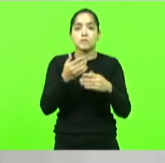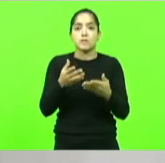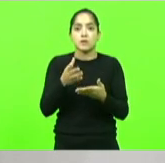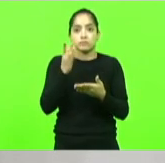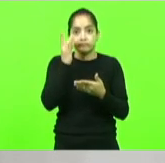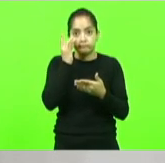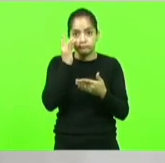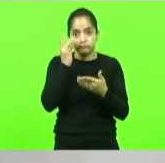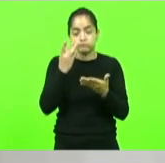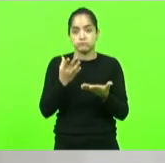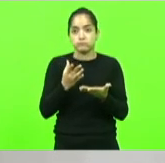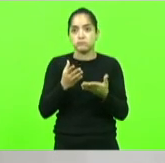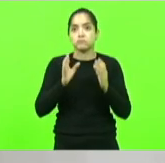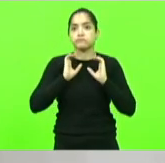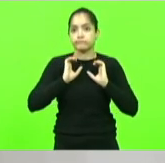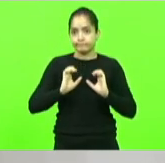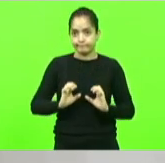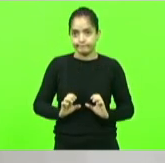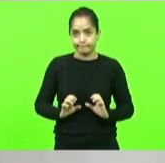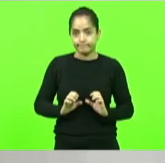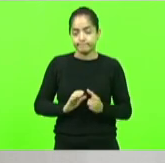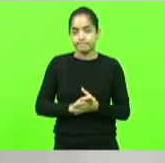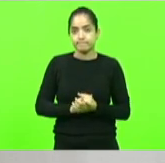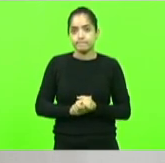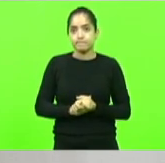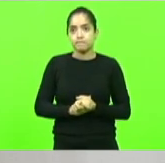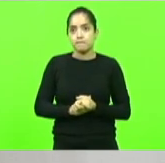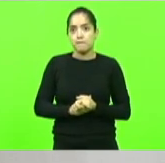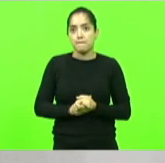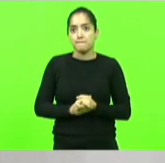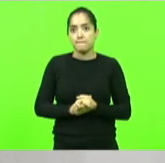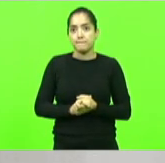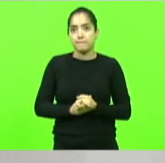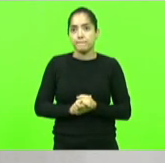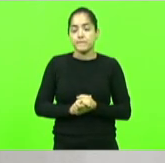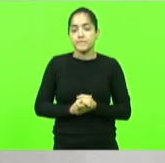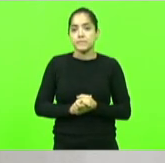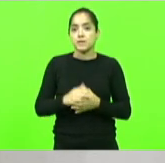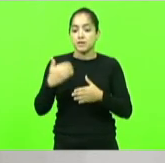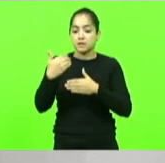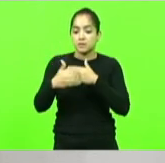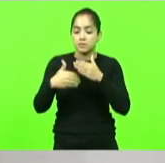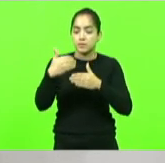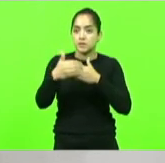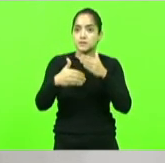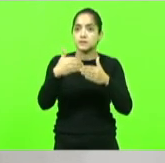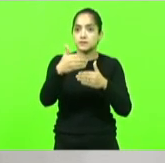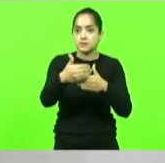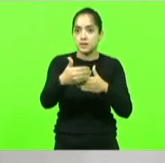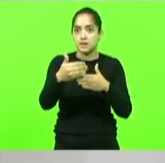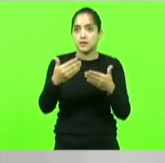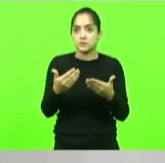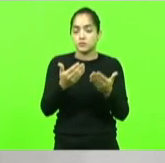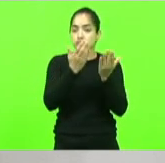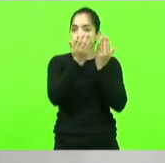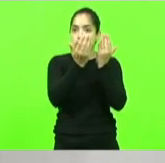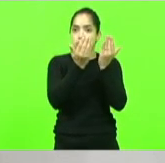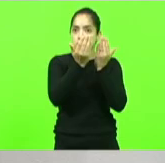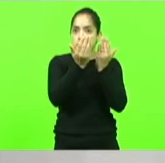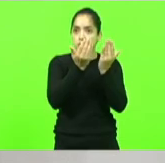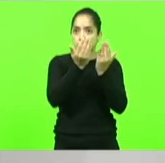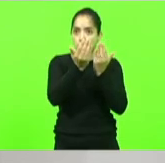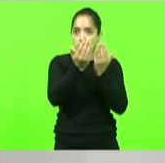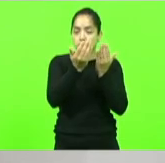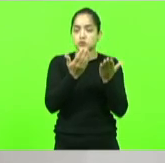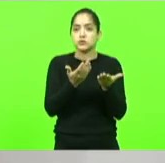princípios ético-disciplinares e o processo de institucionalização da psicologia como